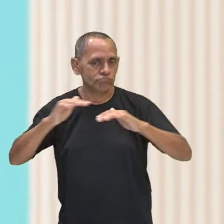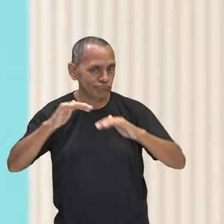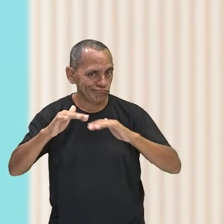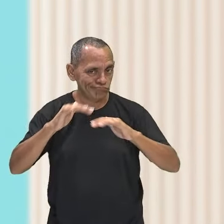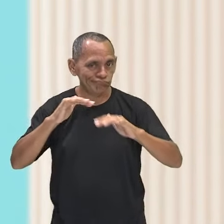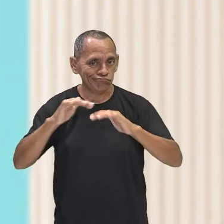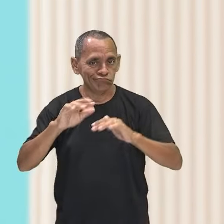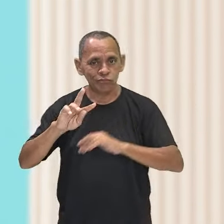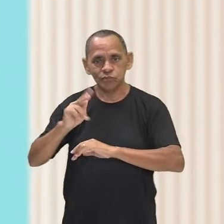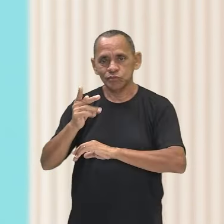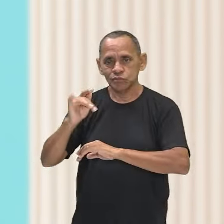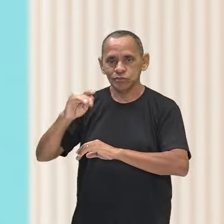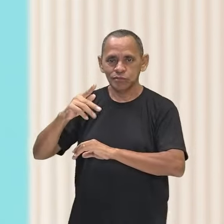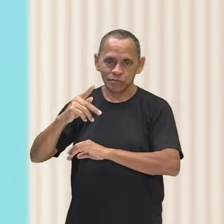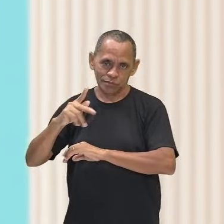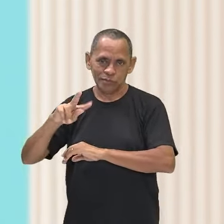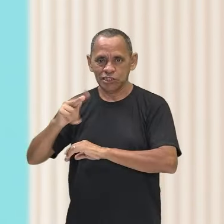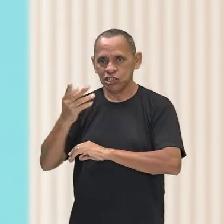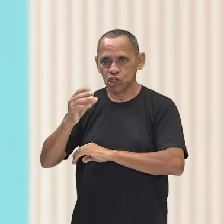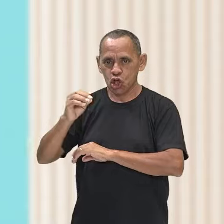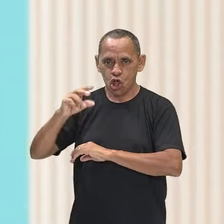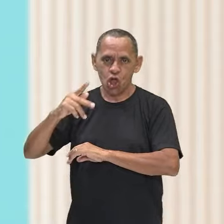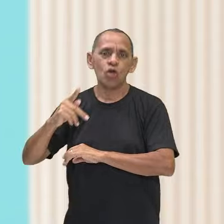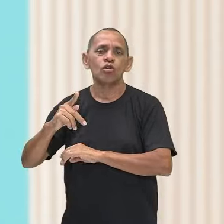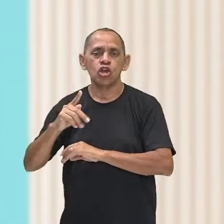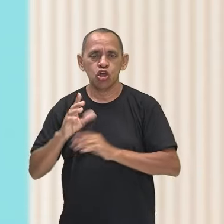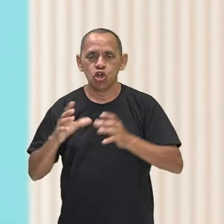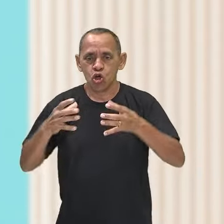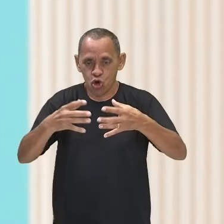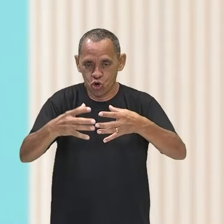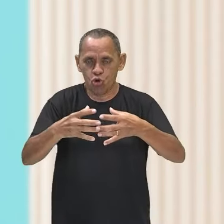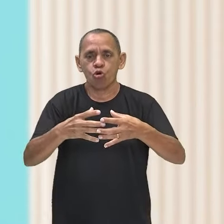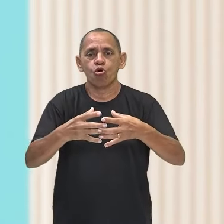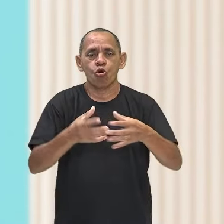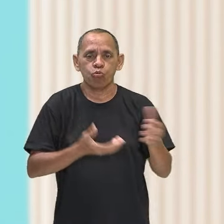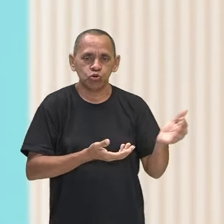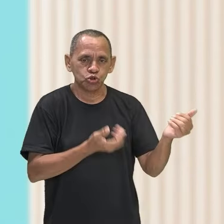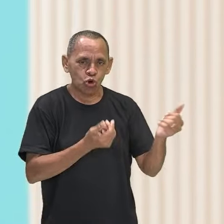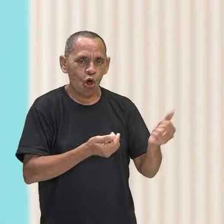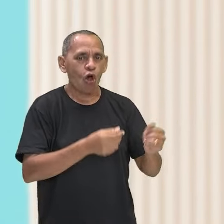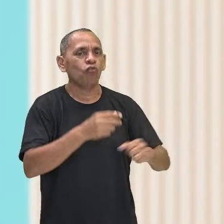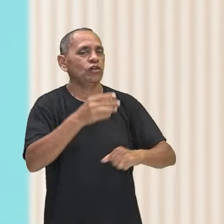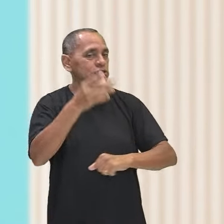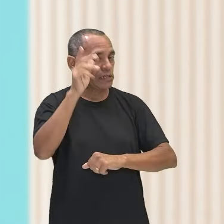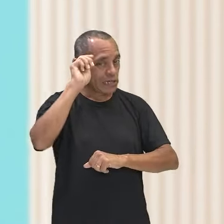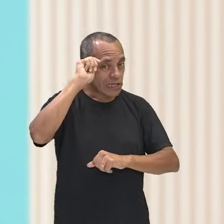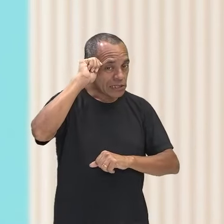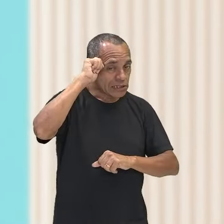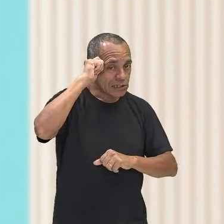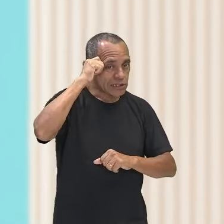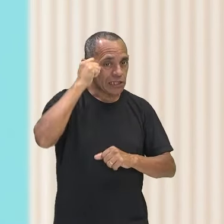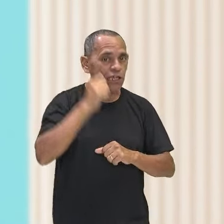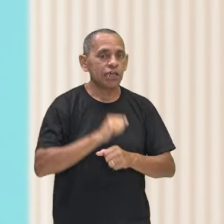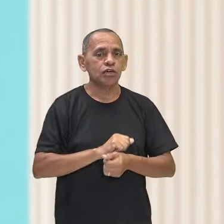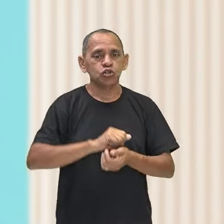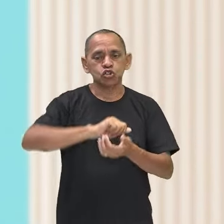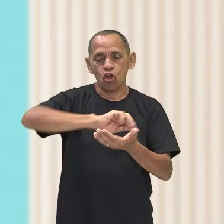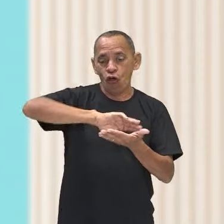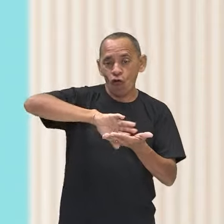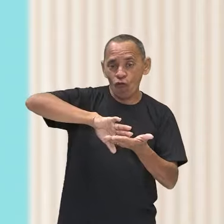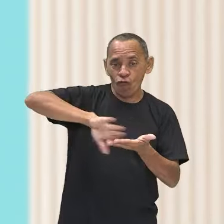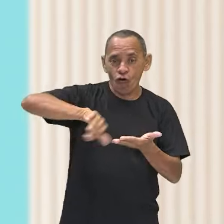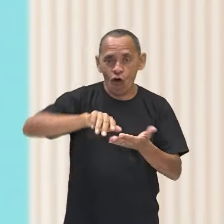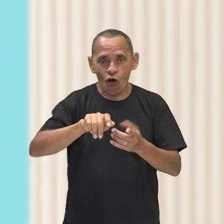daquele grupo de jovens negros, marginalizados, também latino-americanos, que